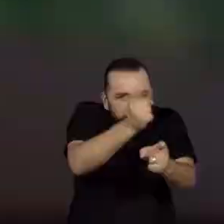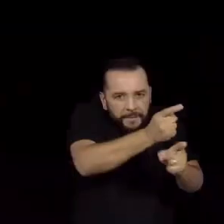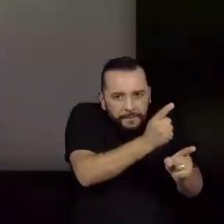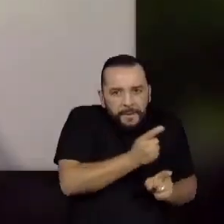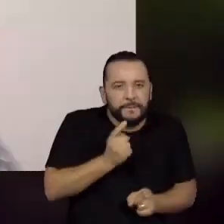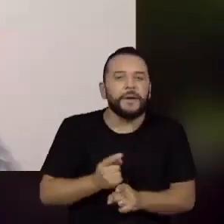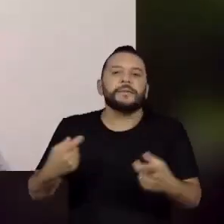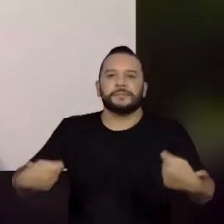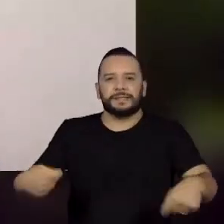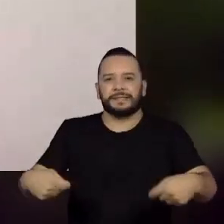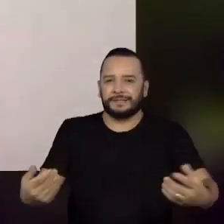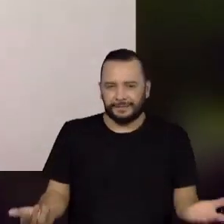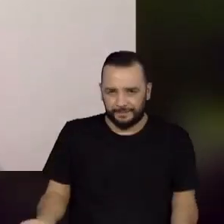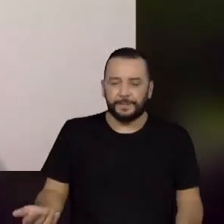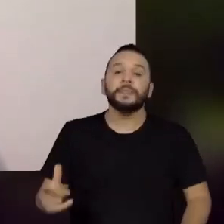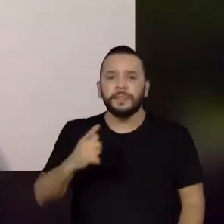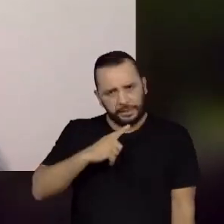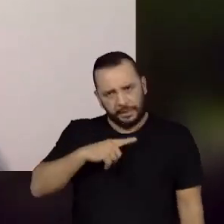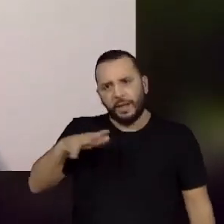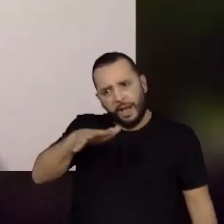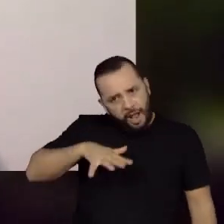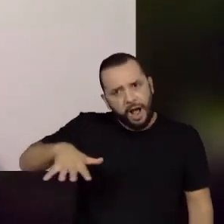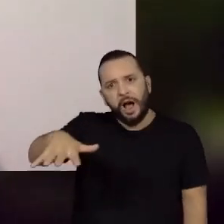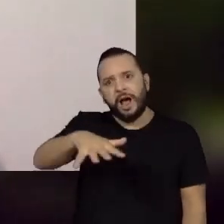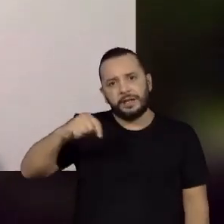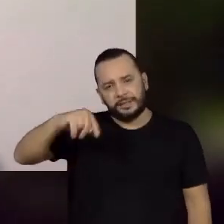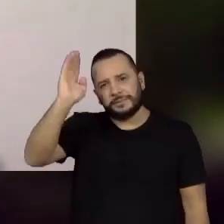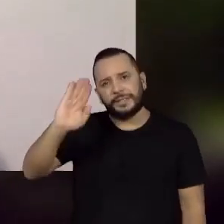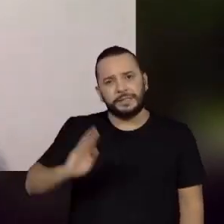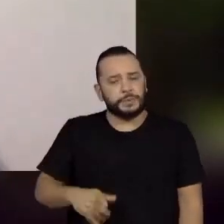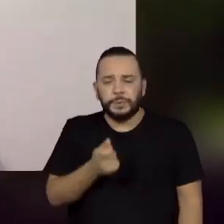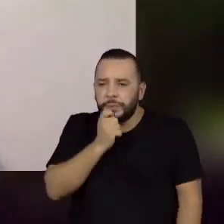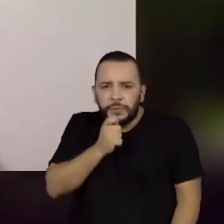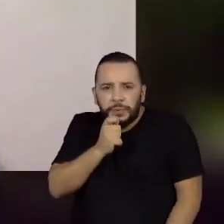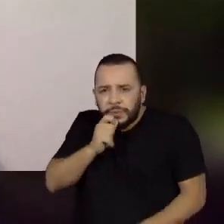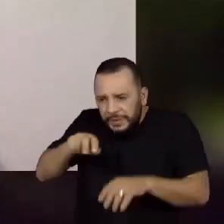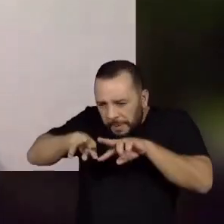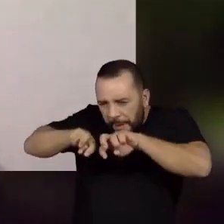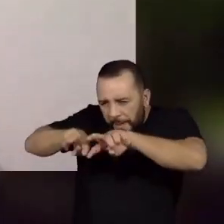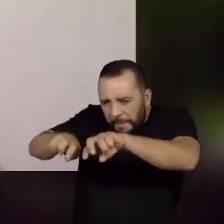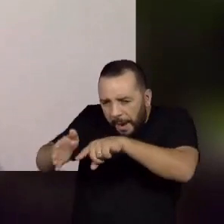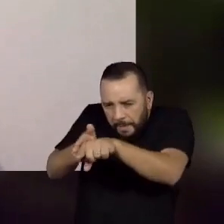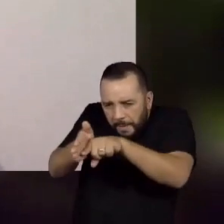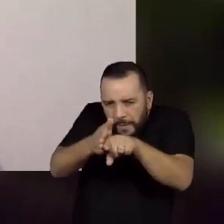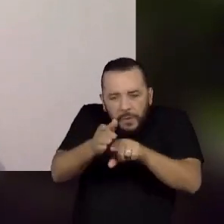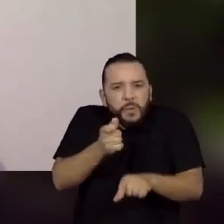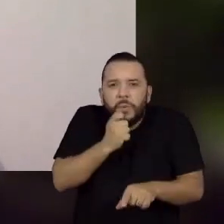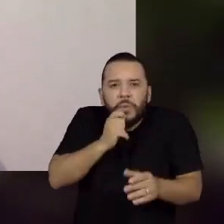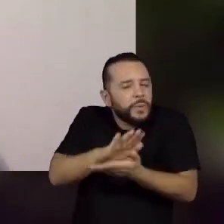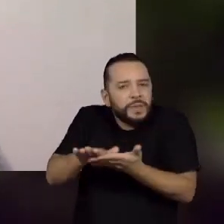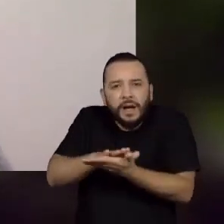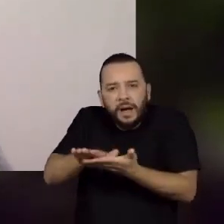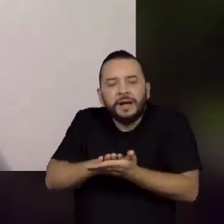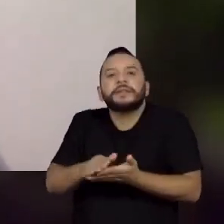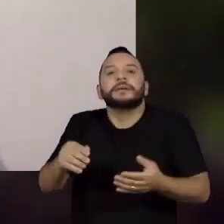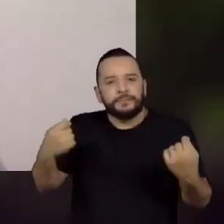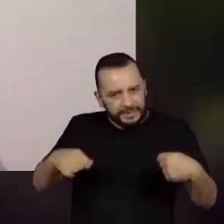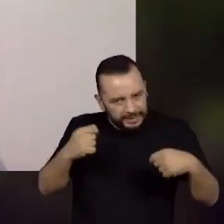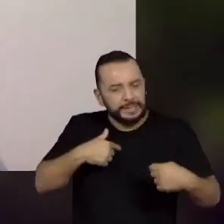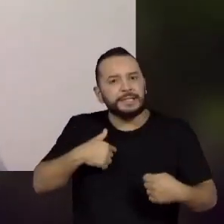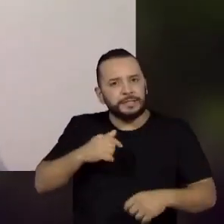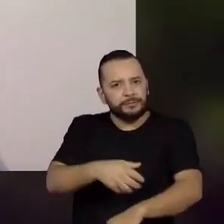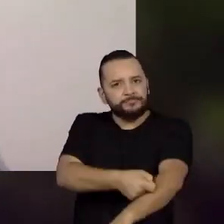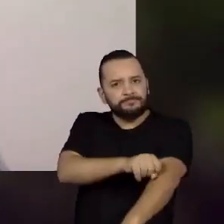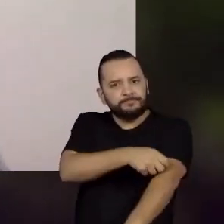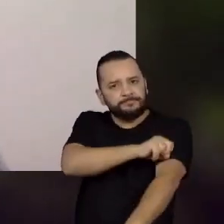Nós temos ainda grandes áreas do território brasileiro que precisam ser trabalhadas, que a gente precisa ir para o campo fazer esse